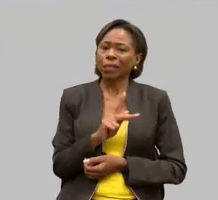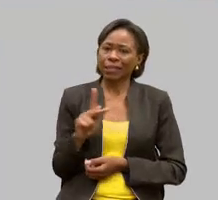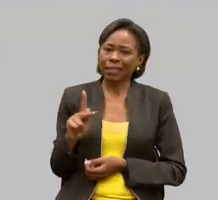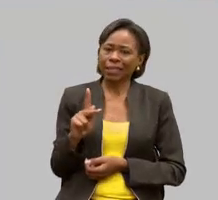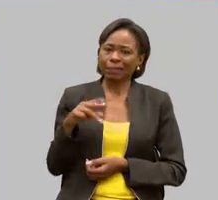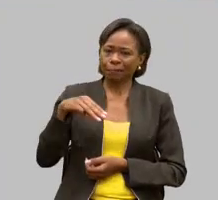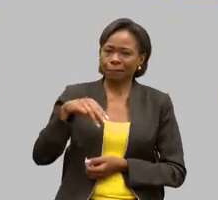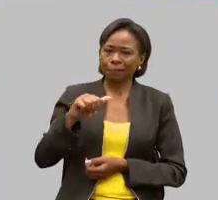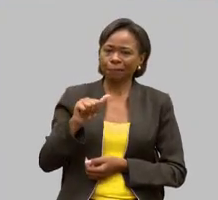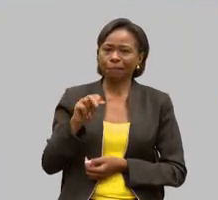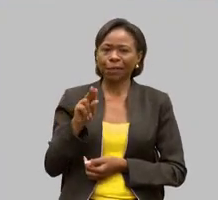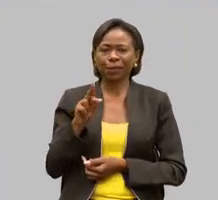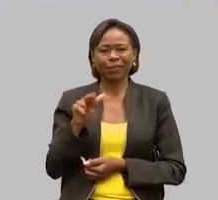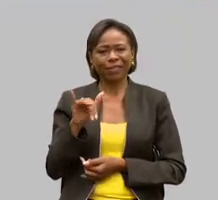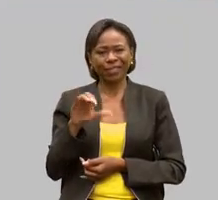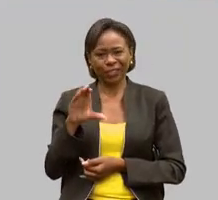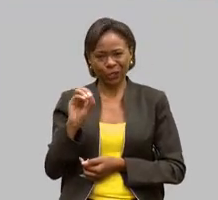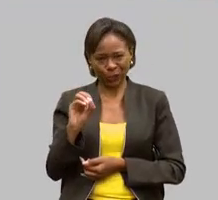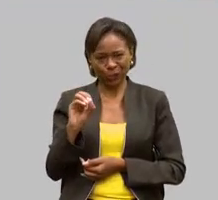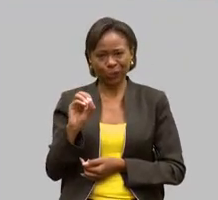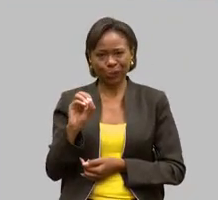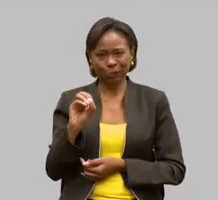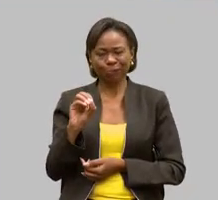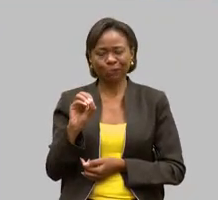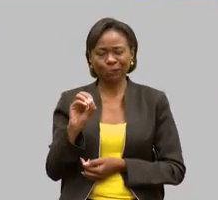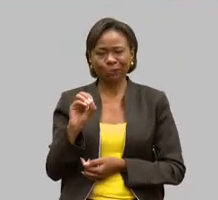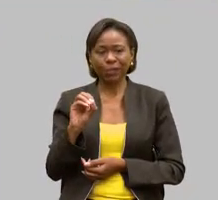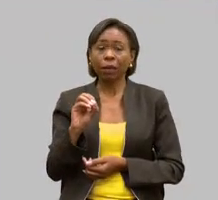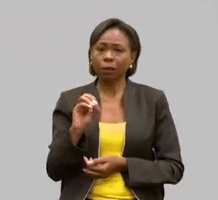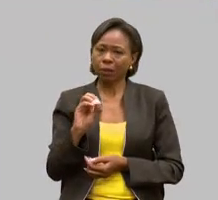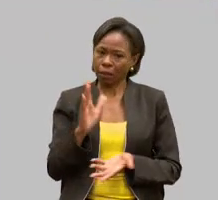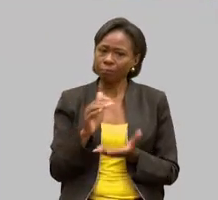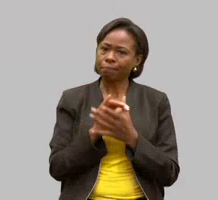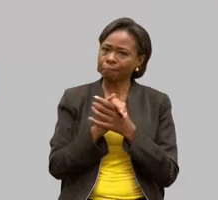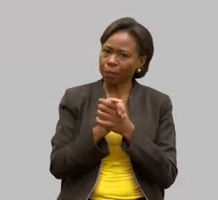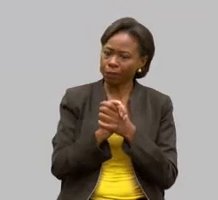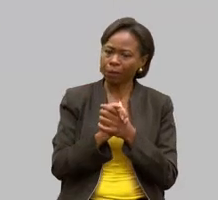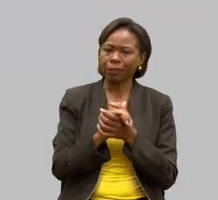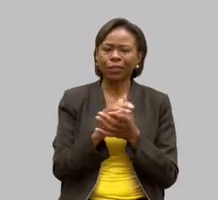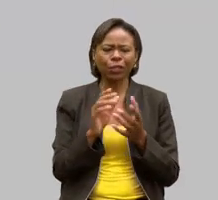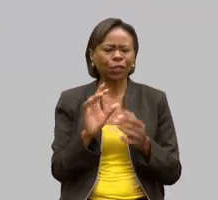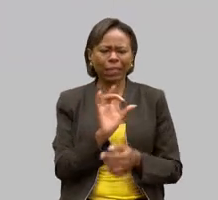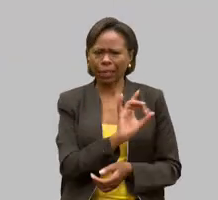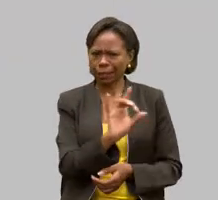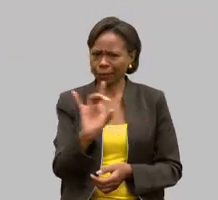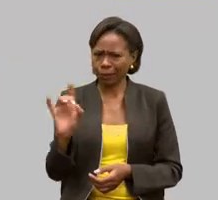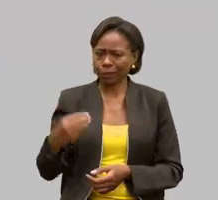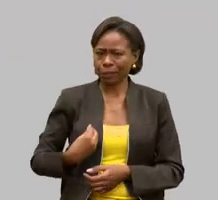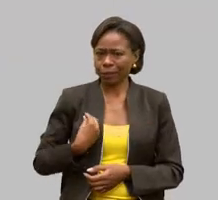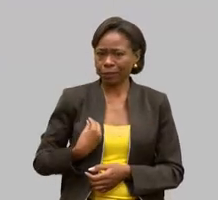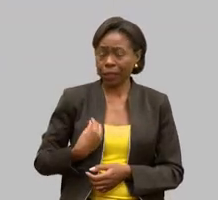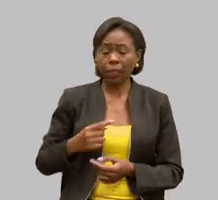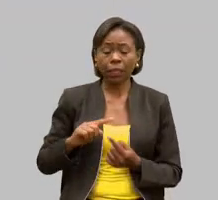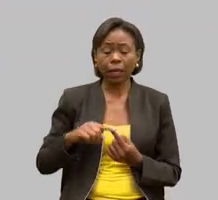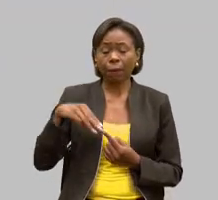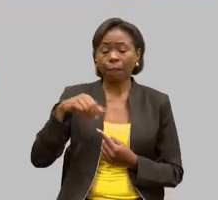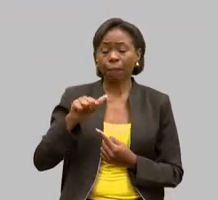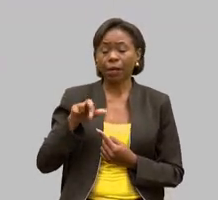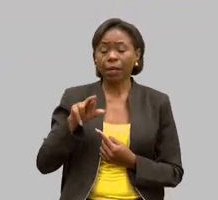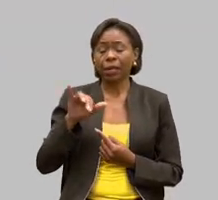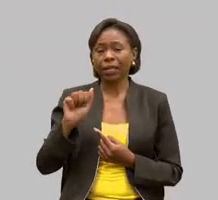eu quero aqui saudar todos os participantes. Está aqui conosco a Maria Tereza Felden de Barros.